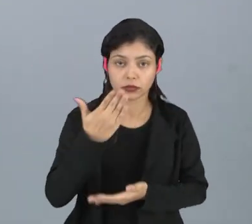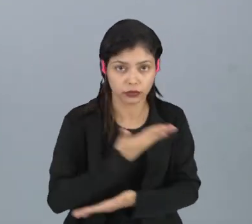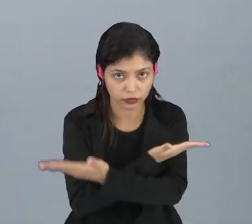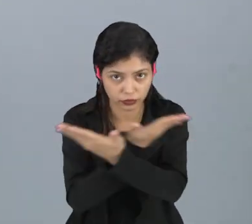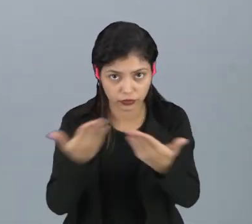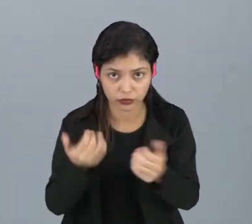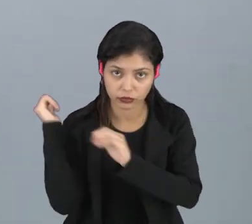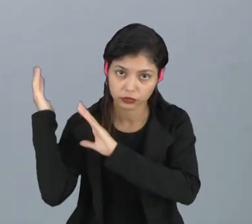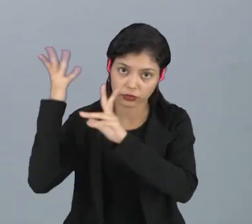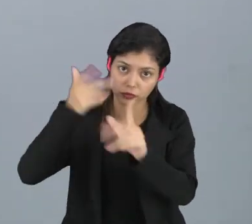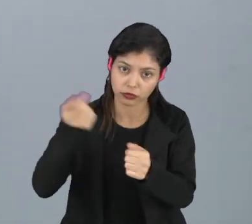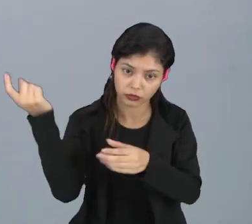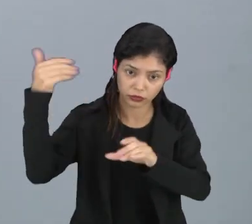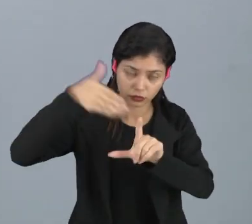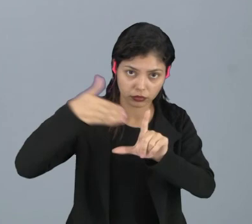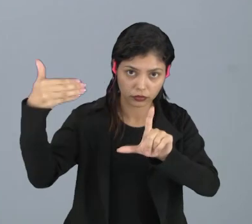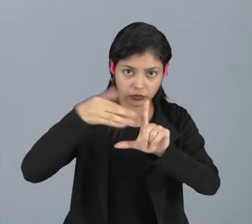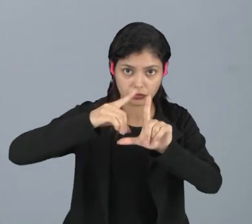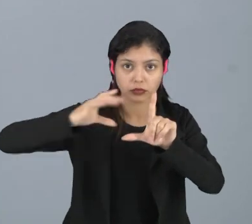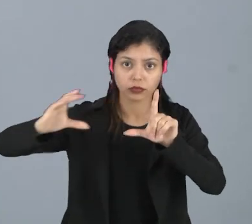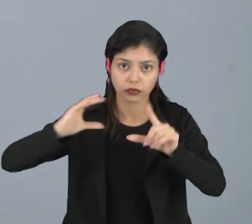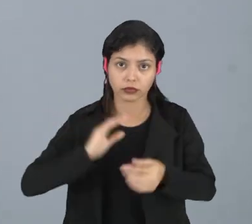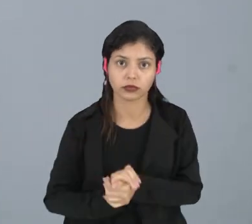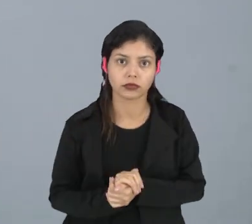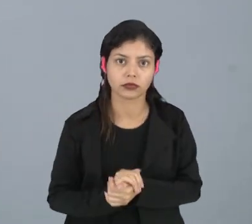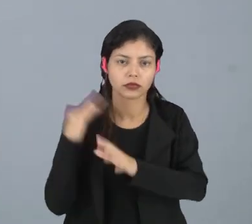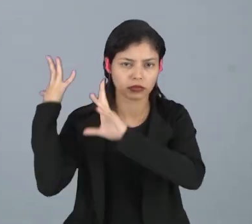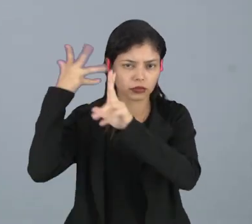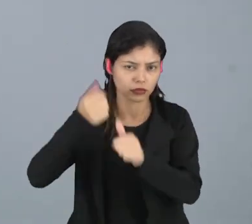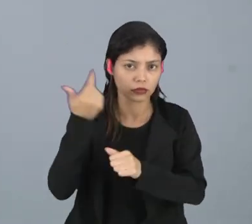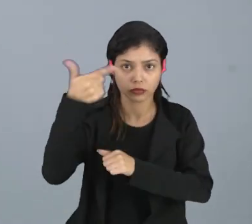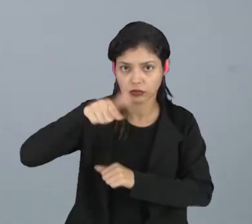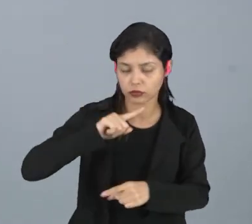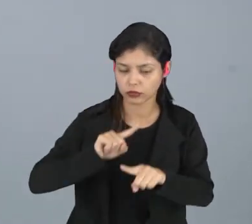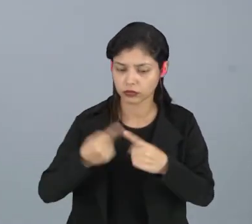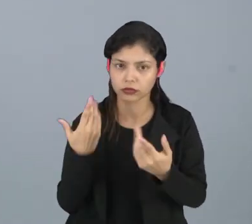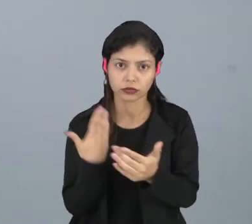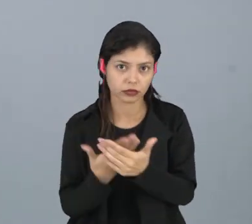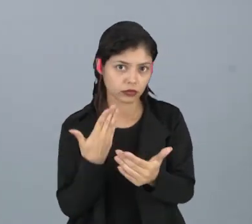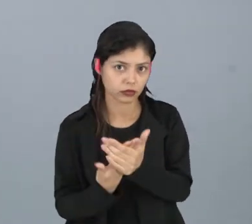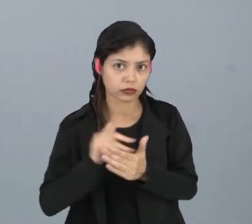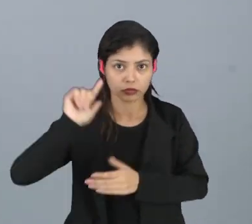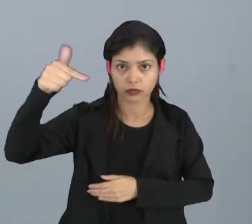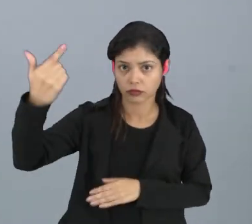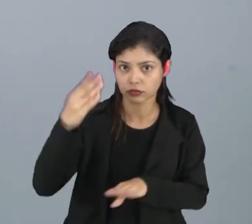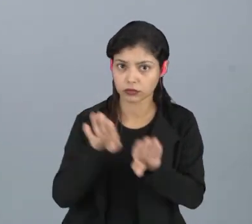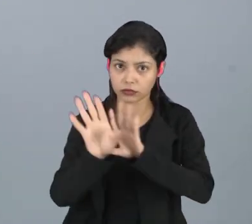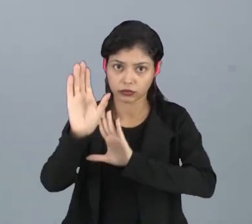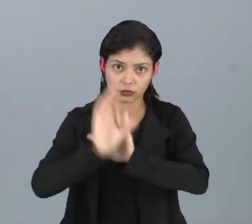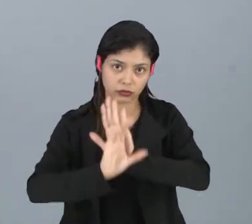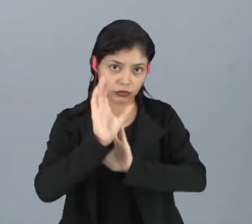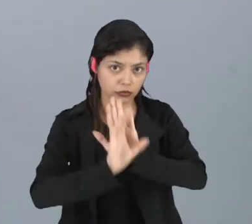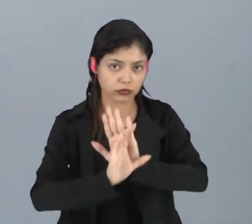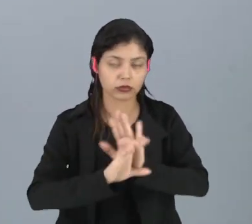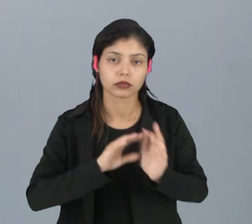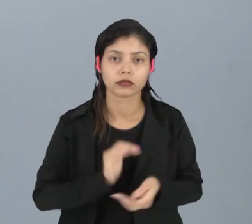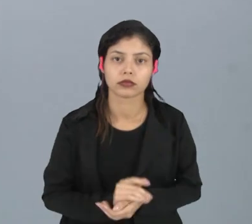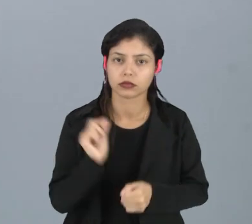vocês que recorram à plataforma Eduque, revejam essa aula e outras aulas em relação a esse conteúdo,